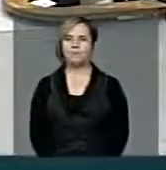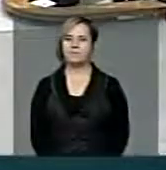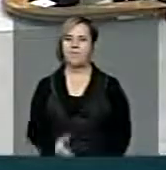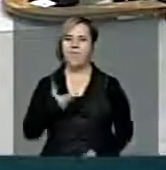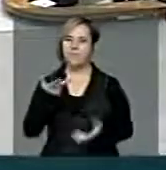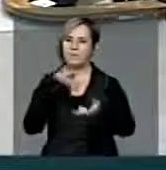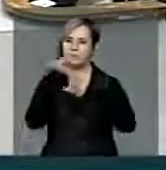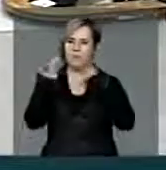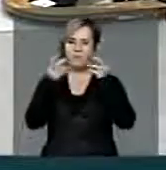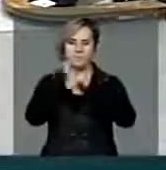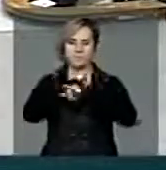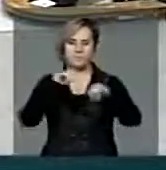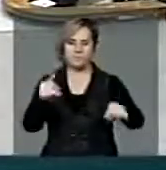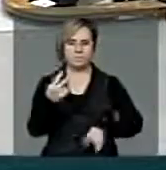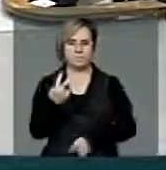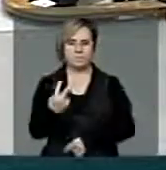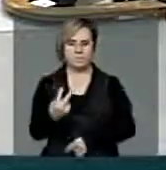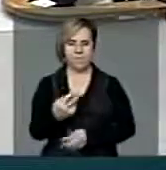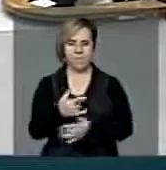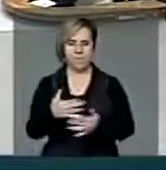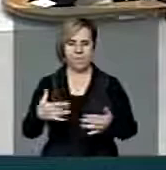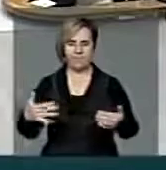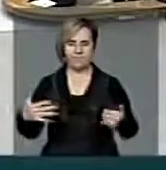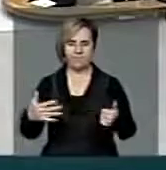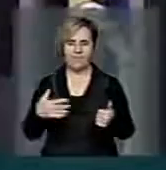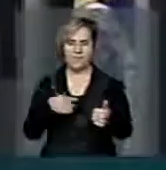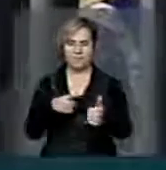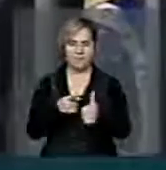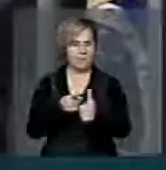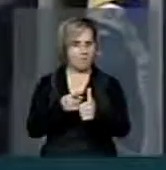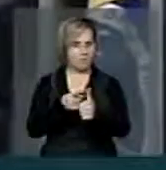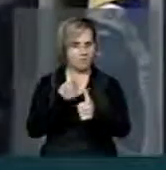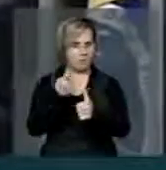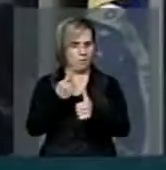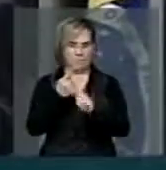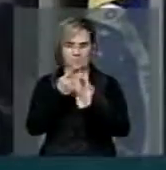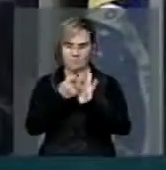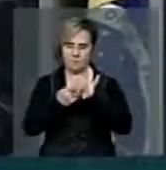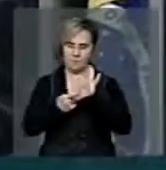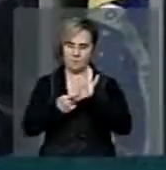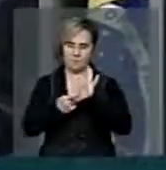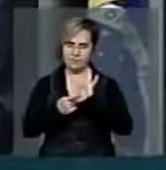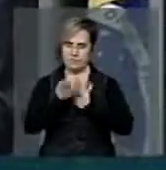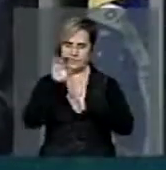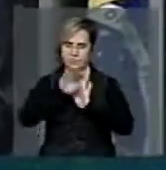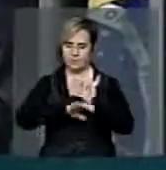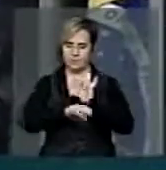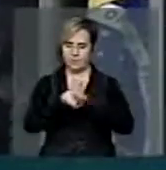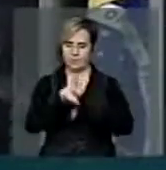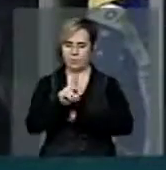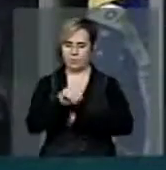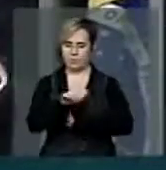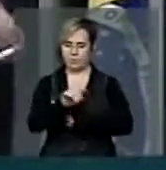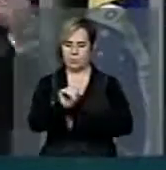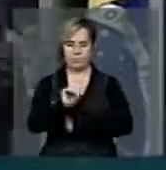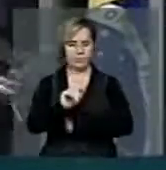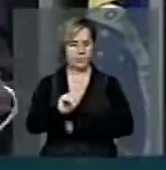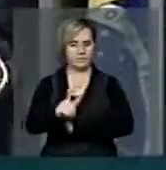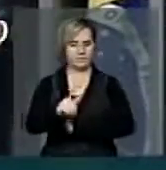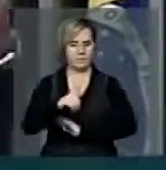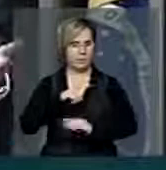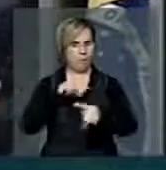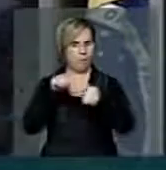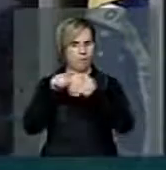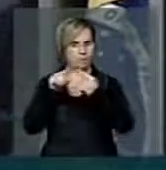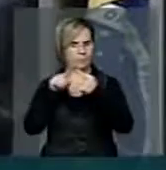registros. O primeiro registro é que o projeto do Código Penal, que foi objeto